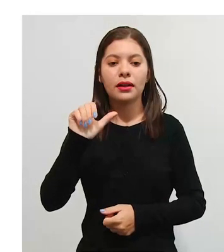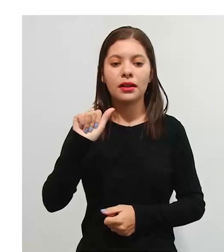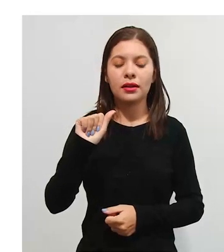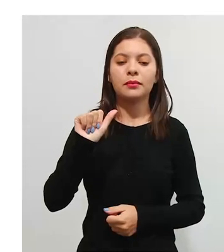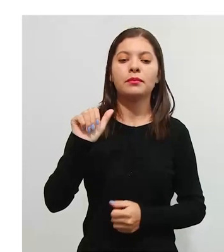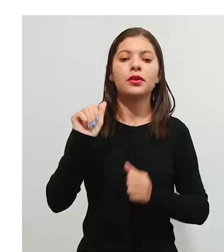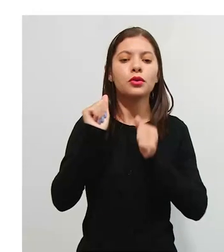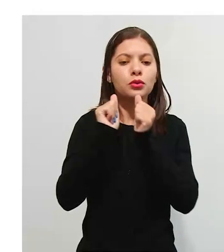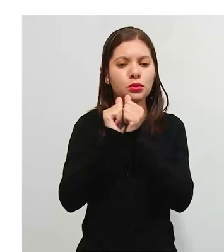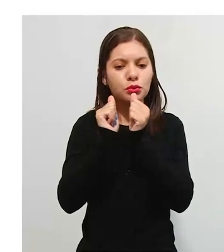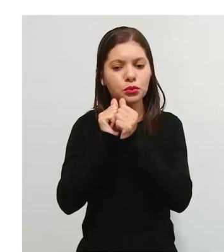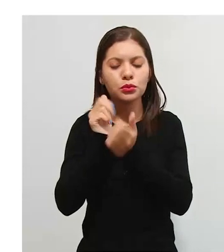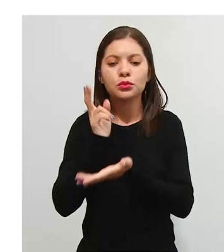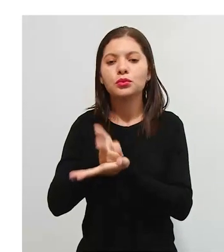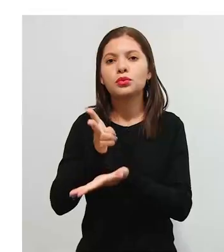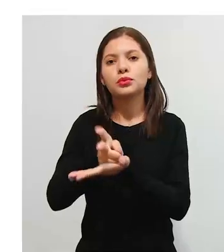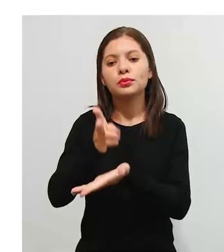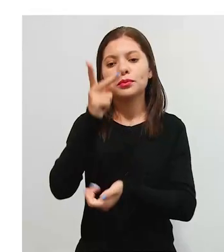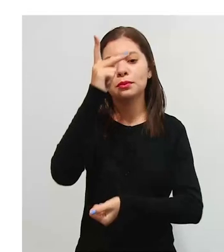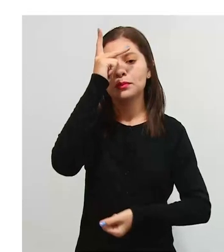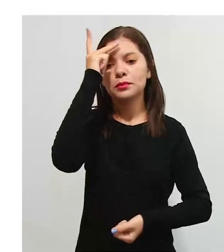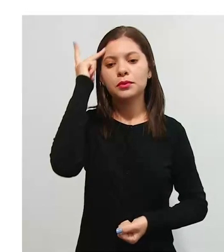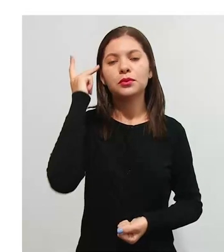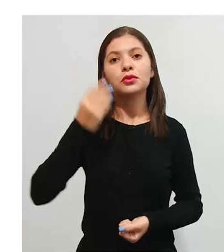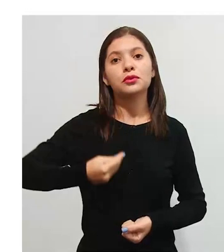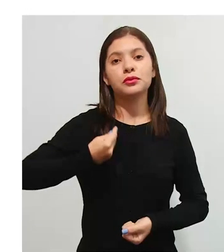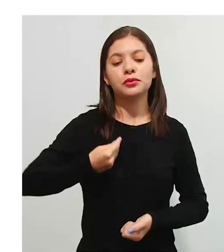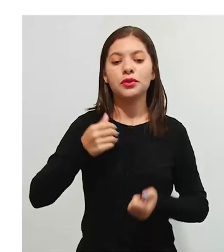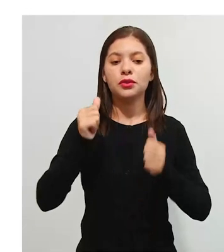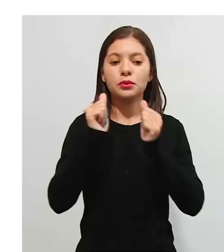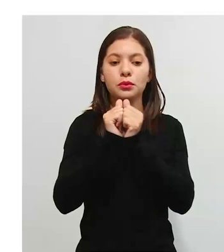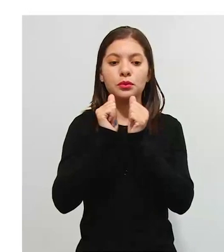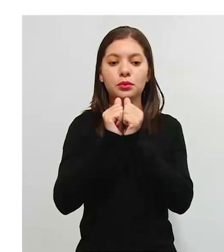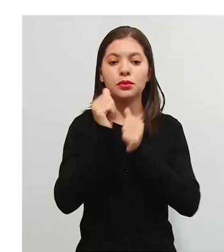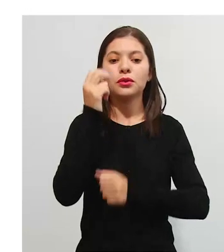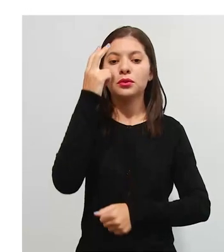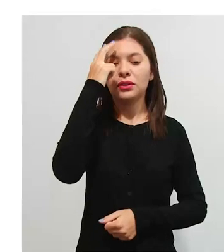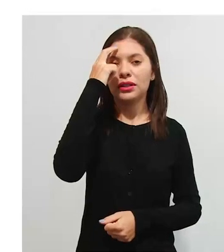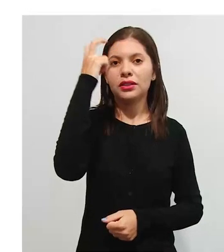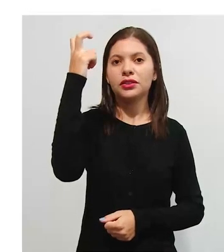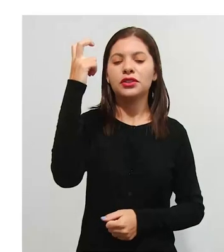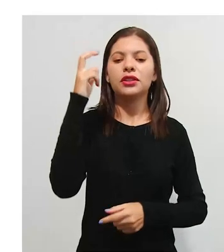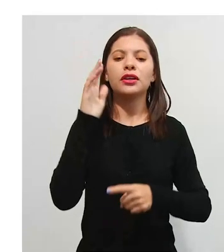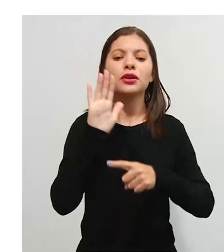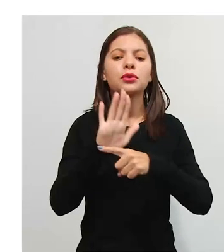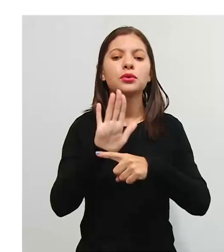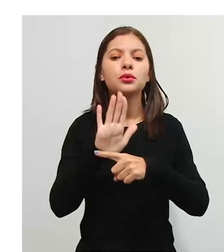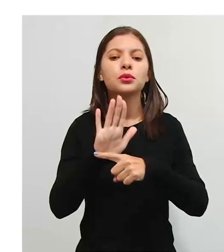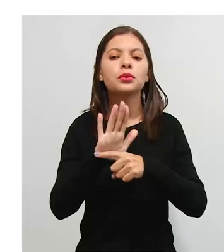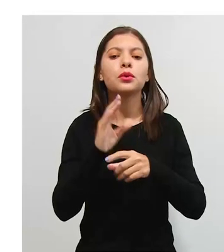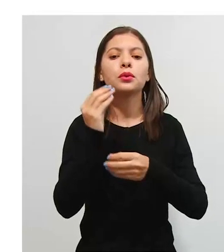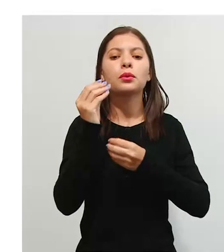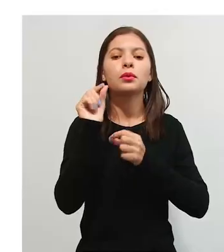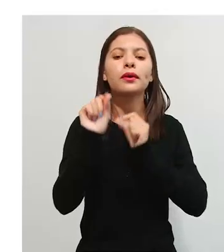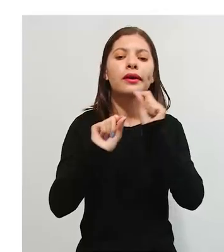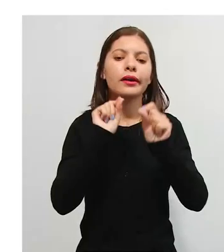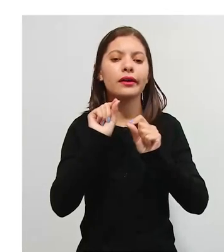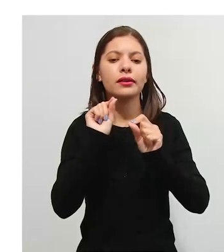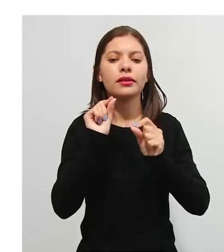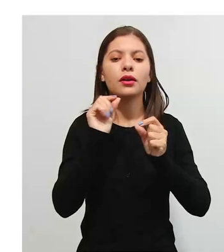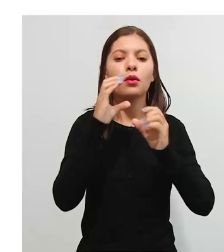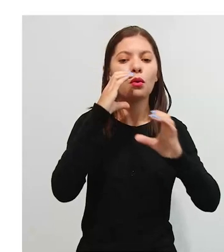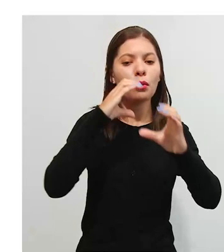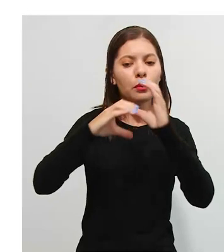dela e às outras com as quais conviveu. A sua inteligência permitiu-lhe comunicar-se com